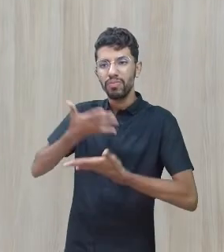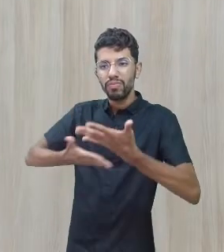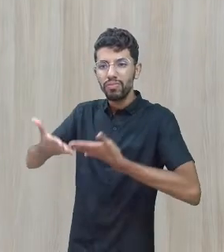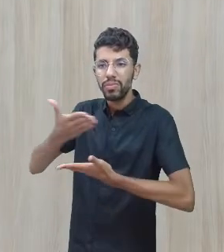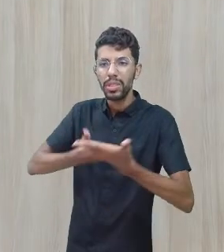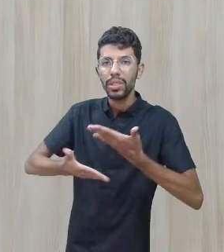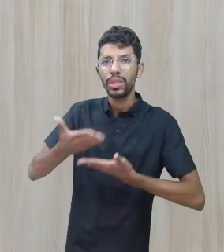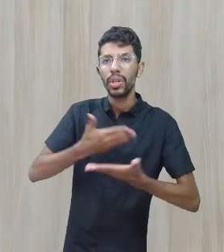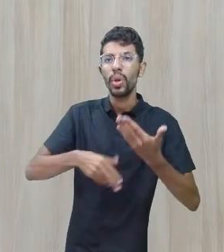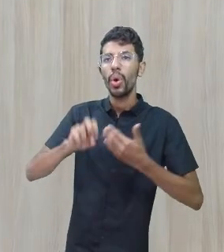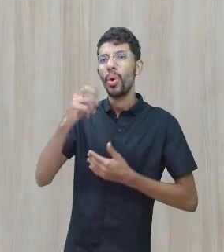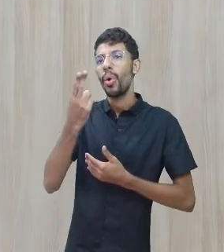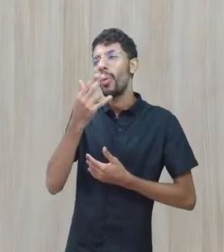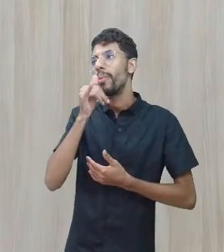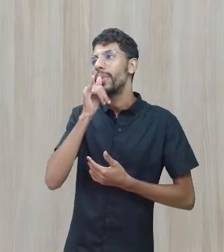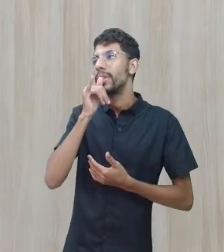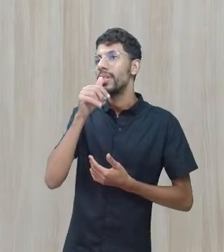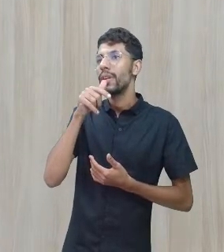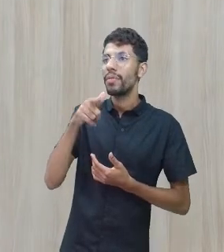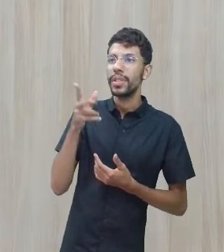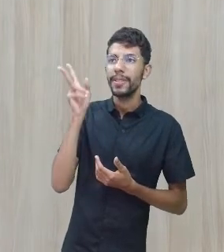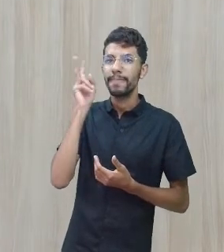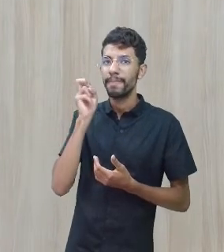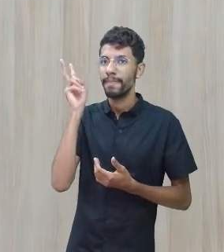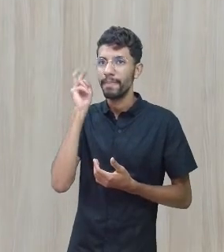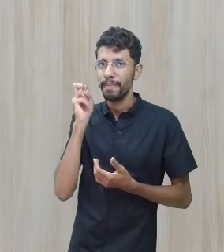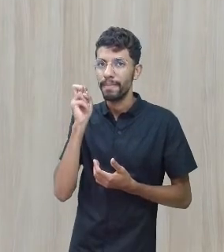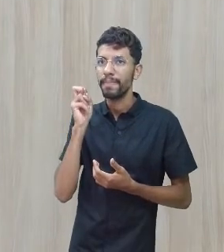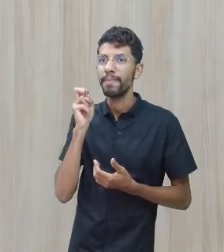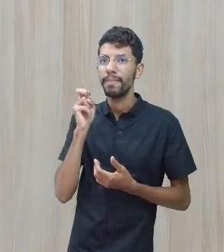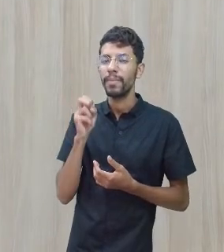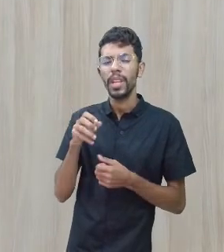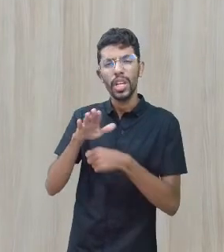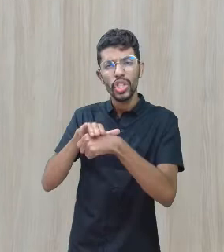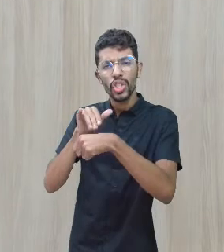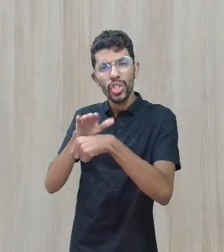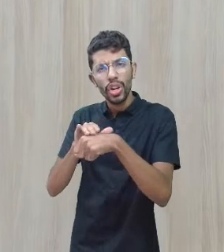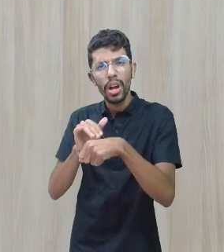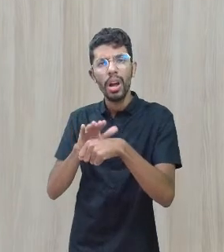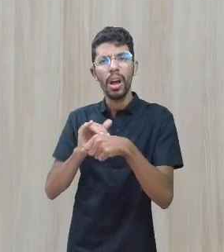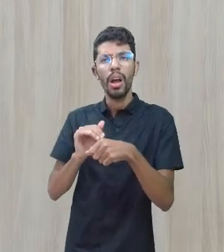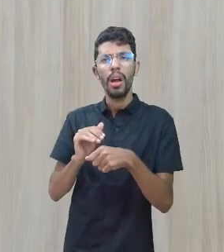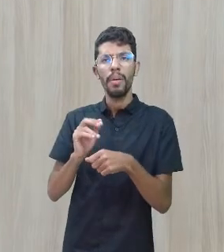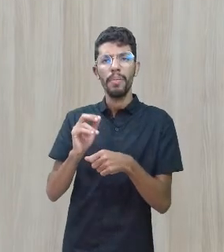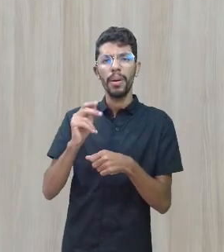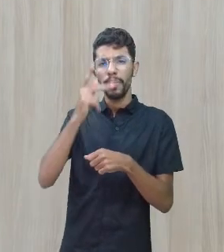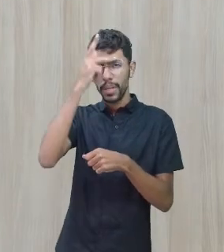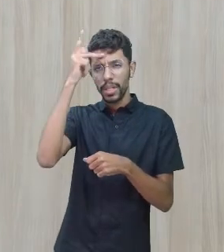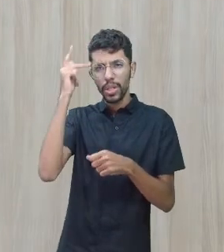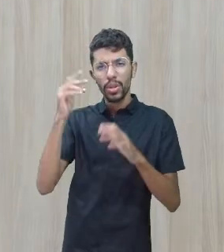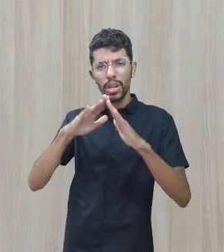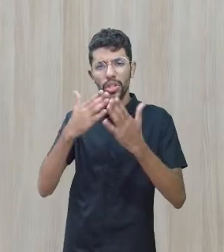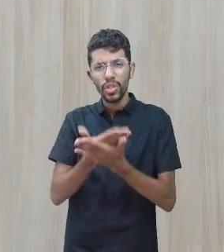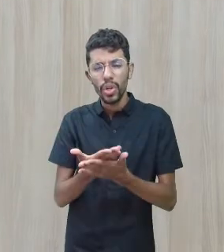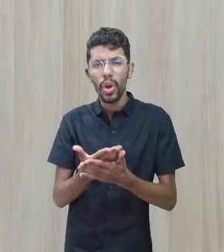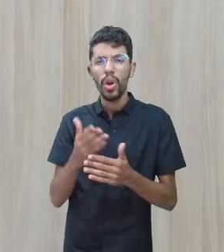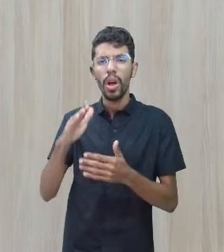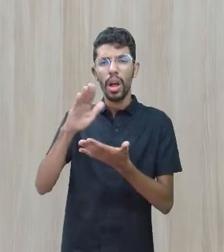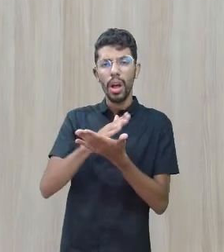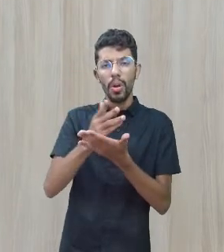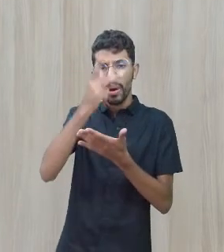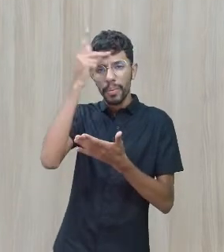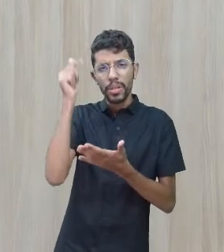ou que você mesmo escutou, chama alguém da escola, alguém que você